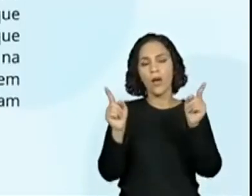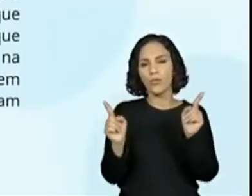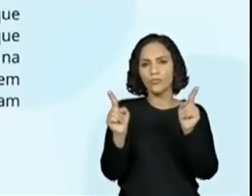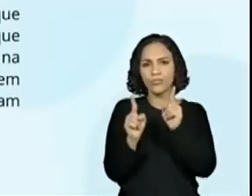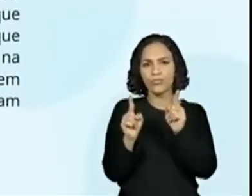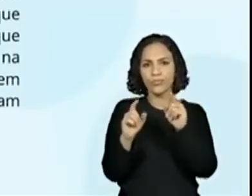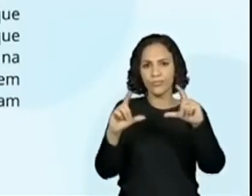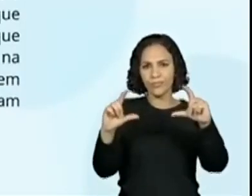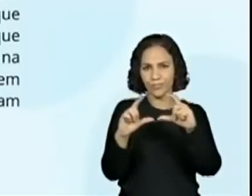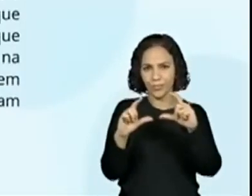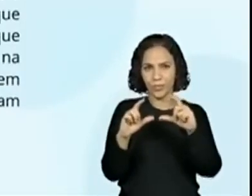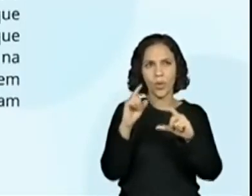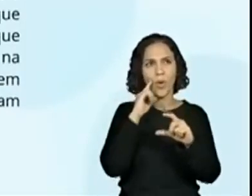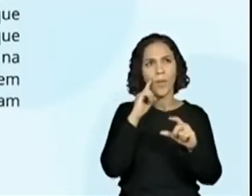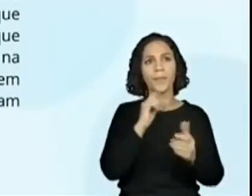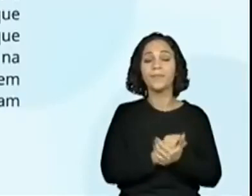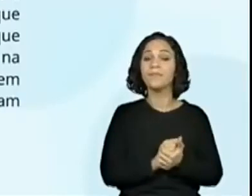isso, né?